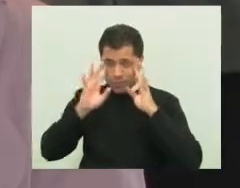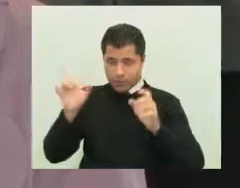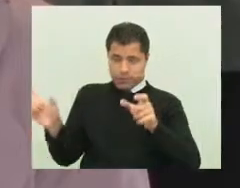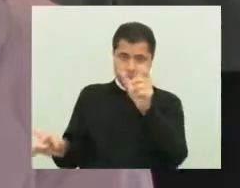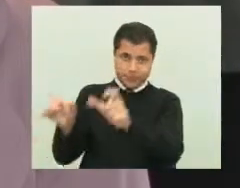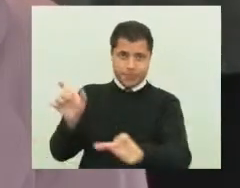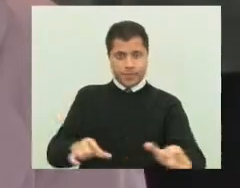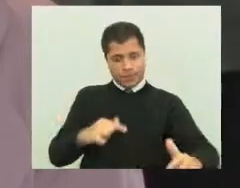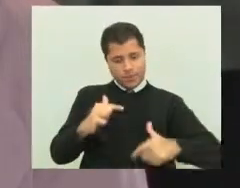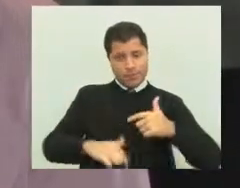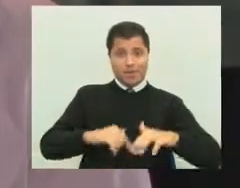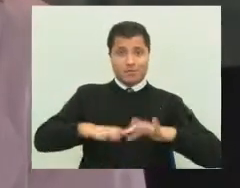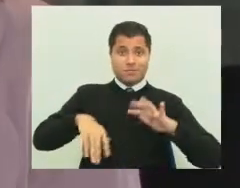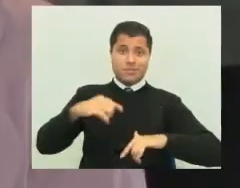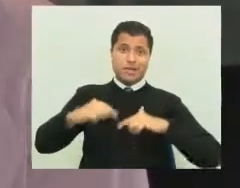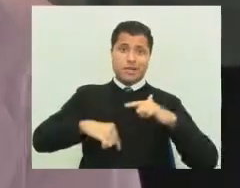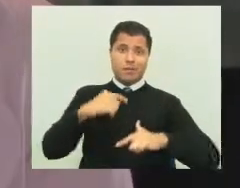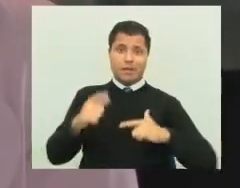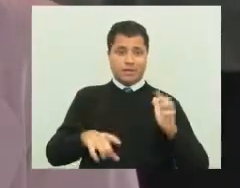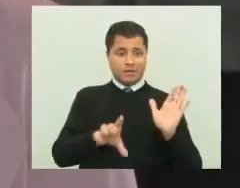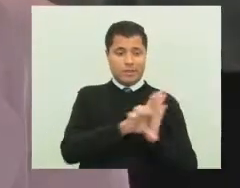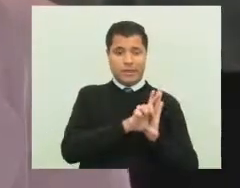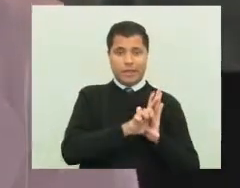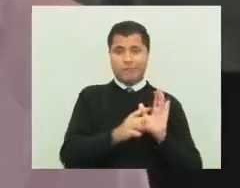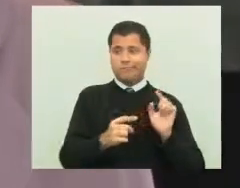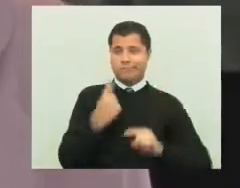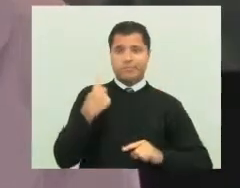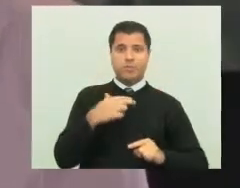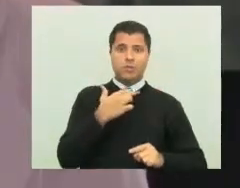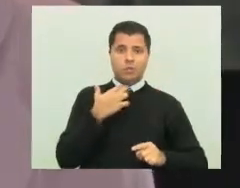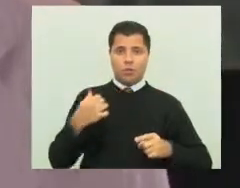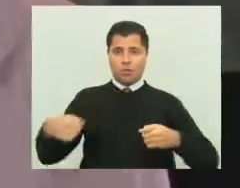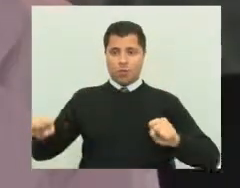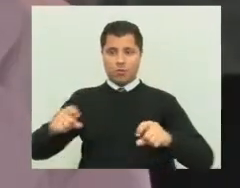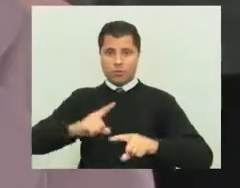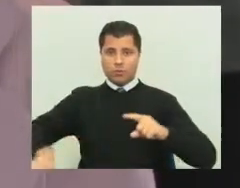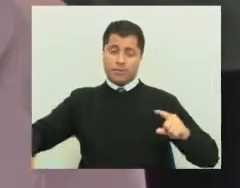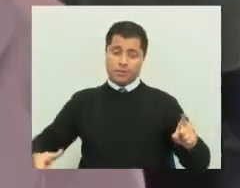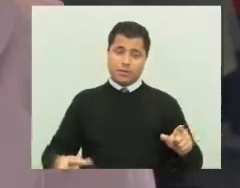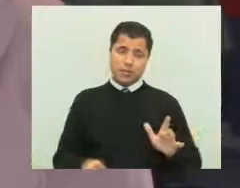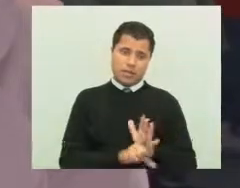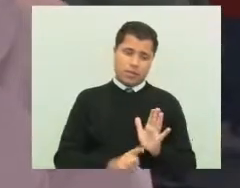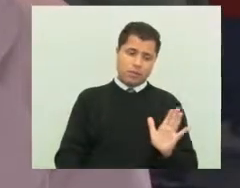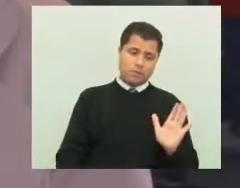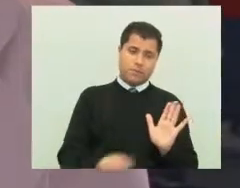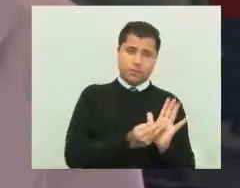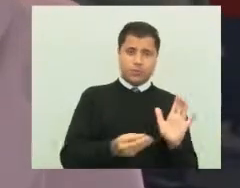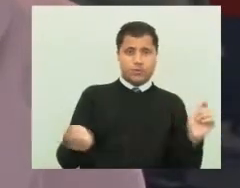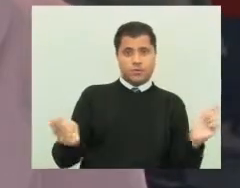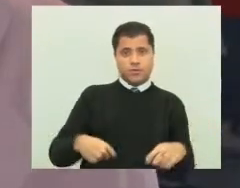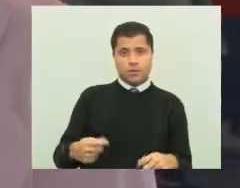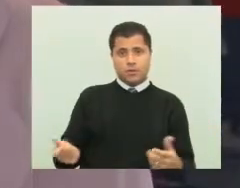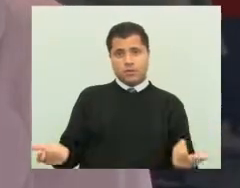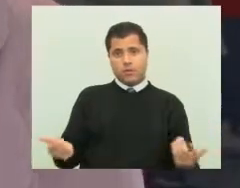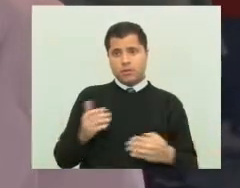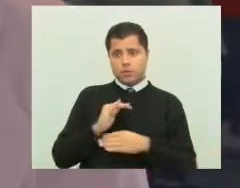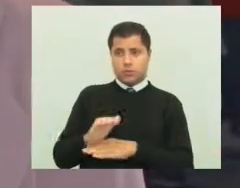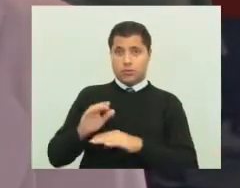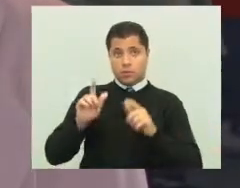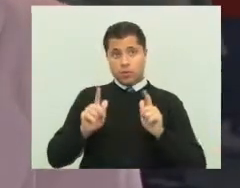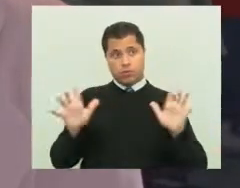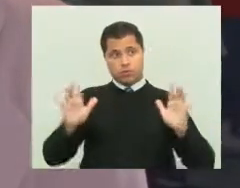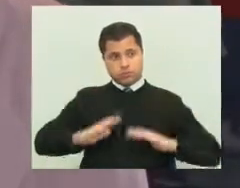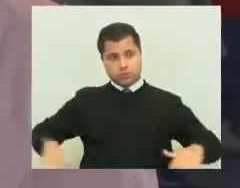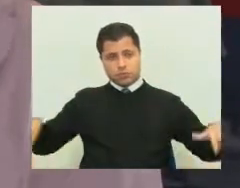vezes, de forma irregular e que poderia ser regularizado. A gente pensar quais os melhores locais, não precisaria ser a cidade inteira,